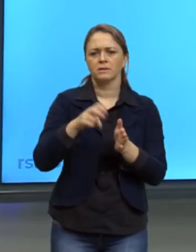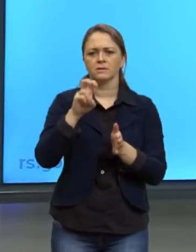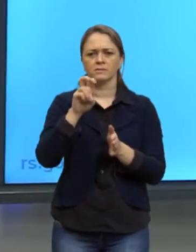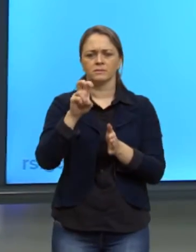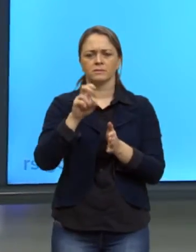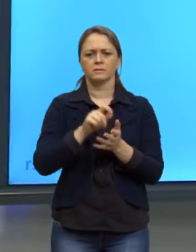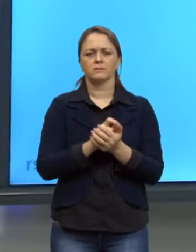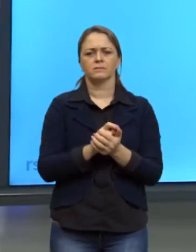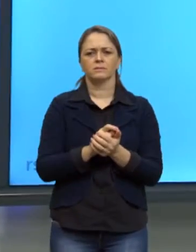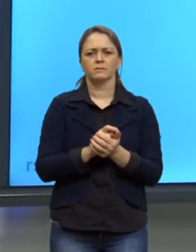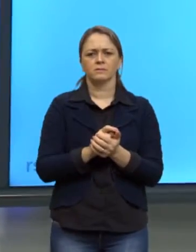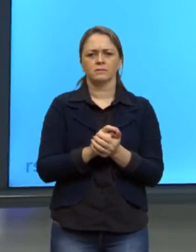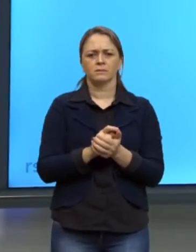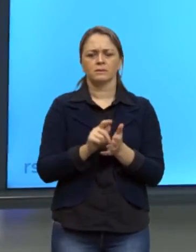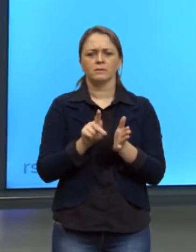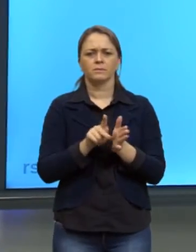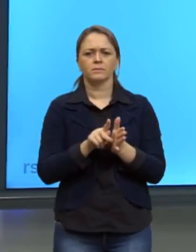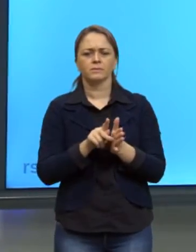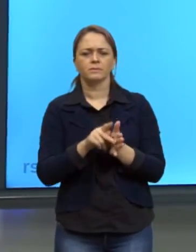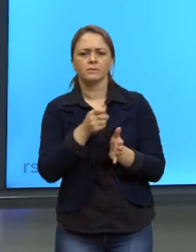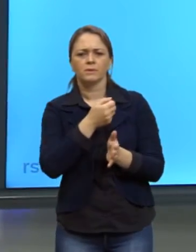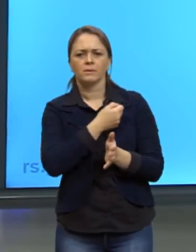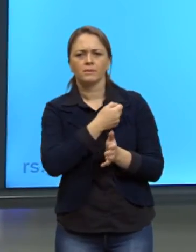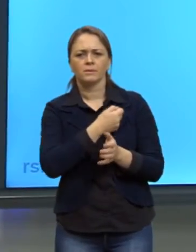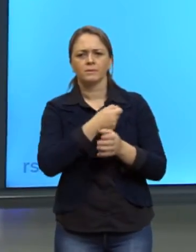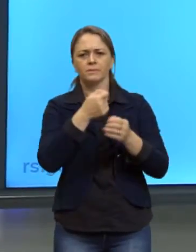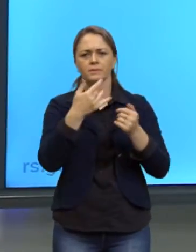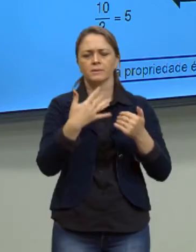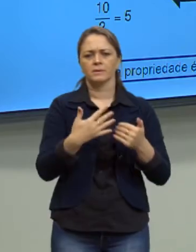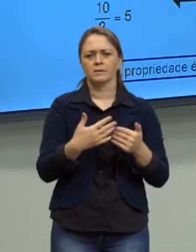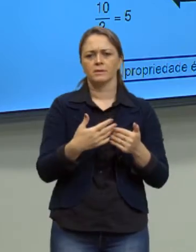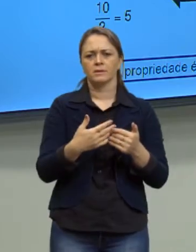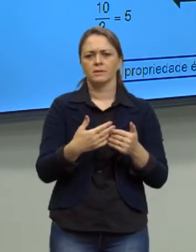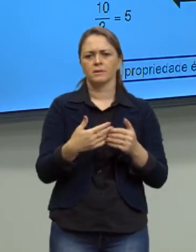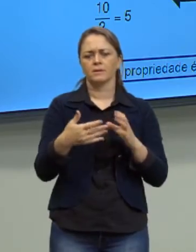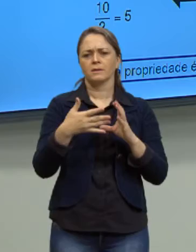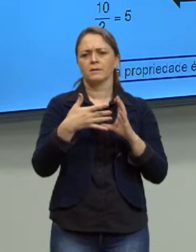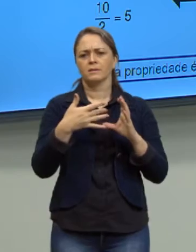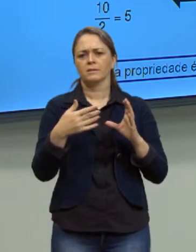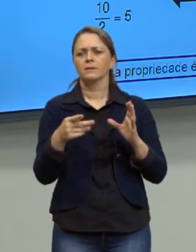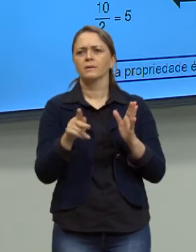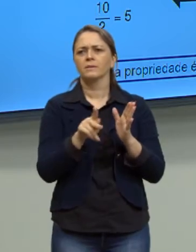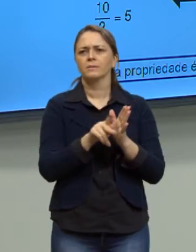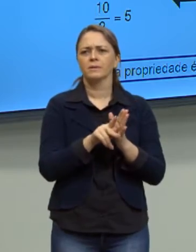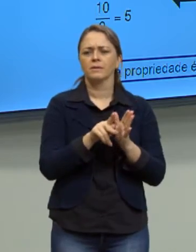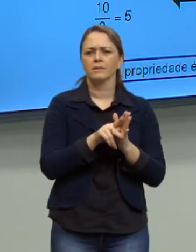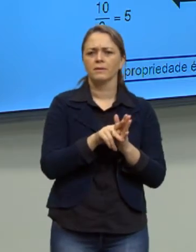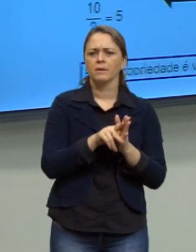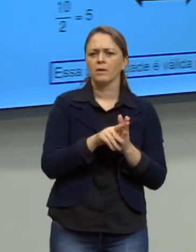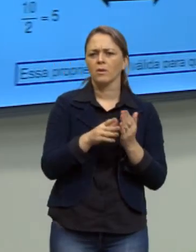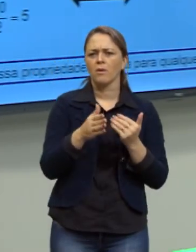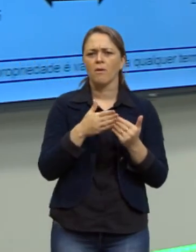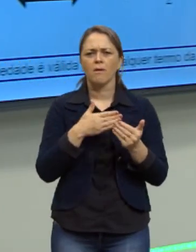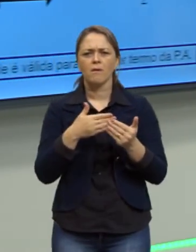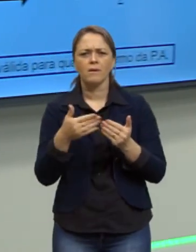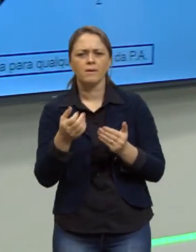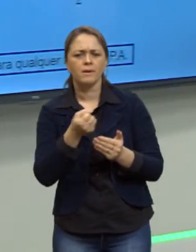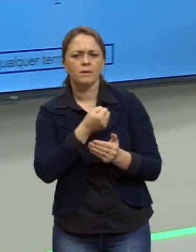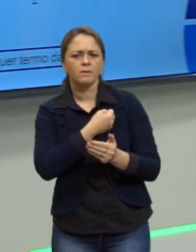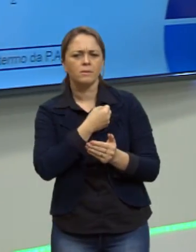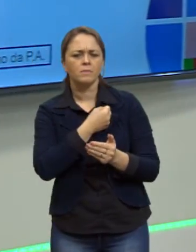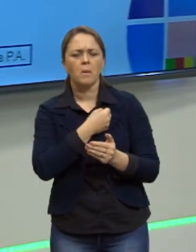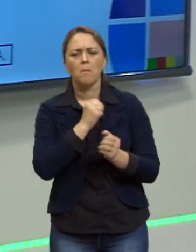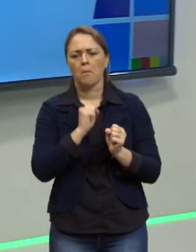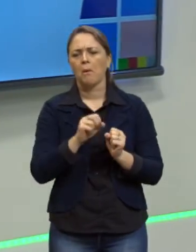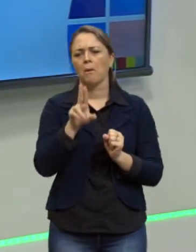próprio termo que eu estou falando. Certo? Então, é uma propriedade e ela é válida para qualquer termo da PA. Então,